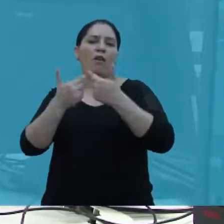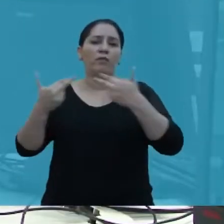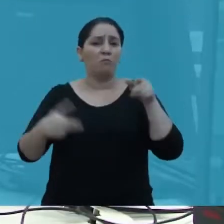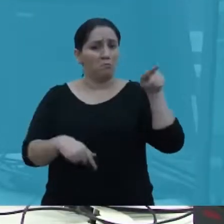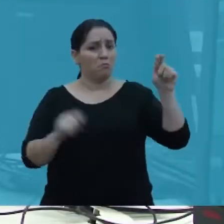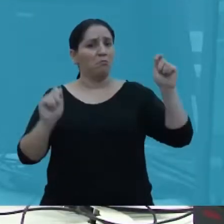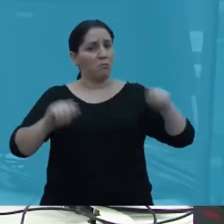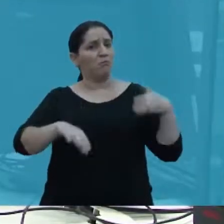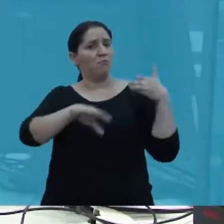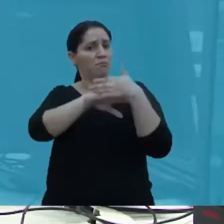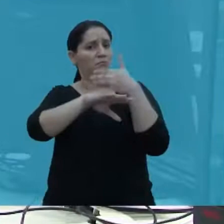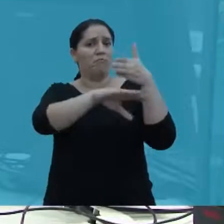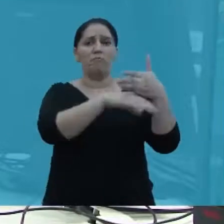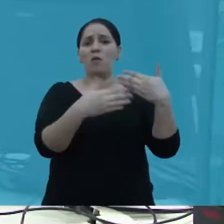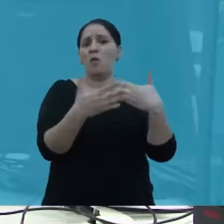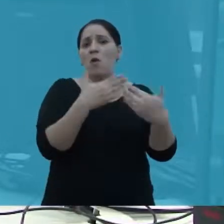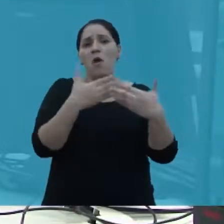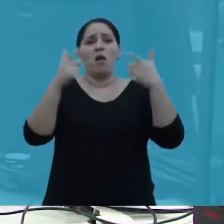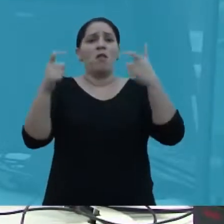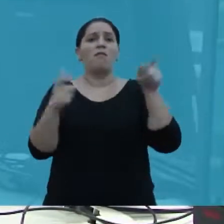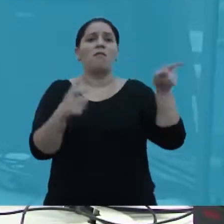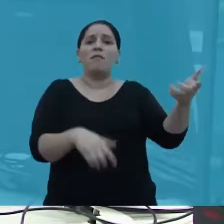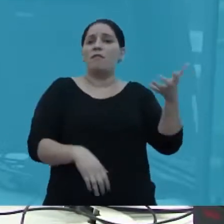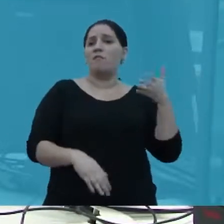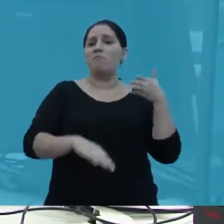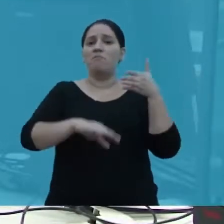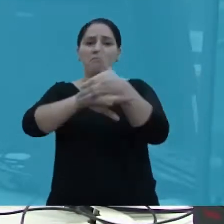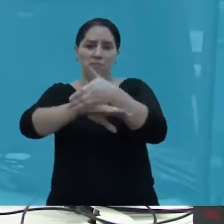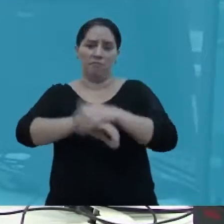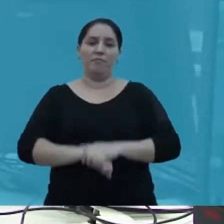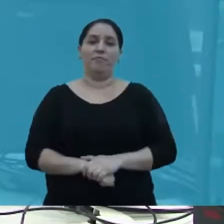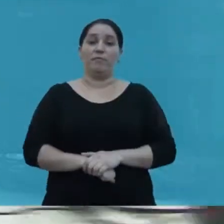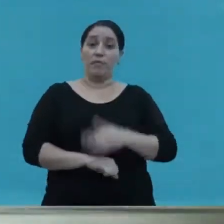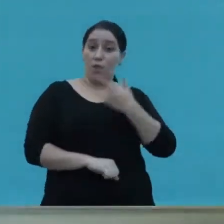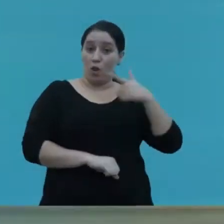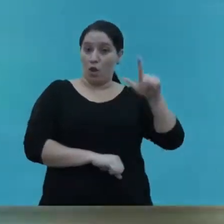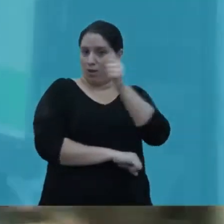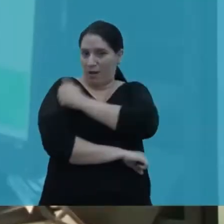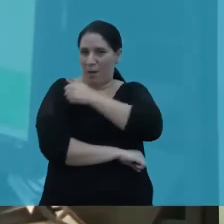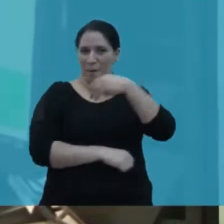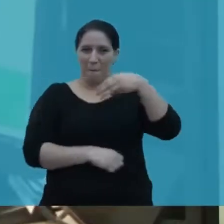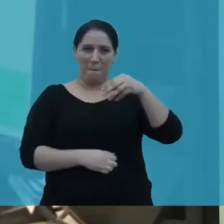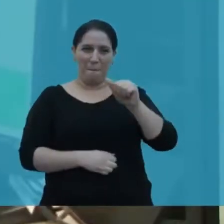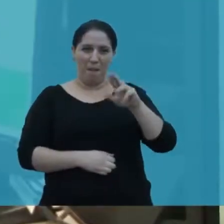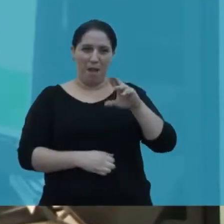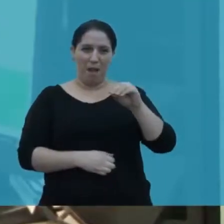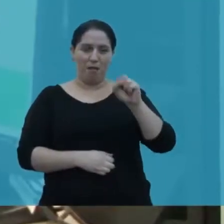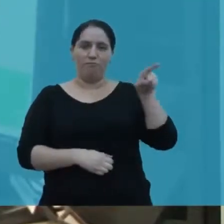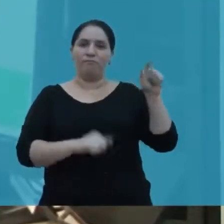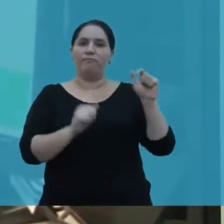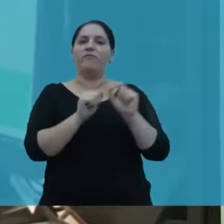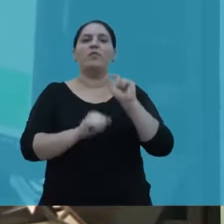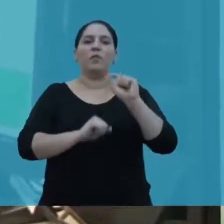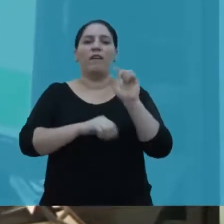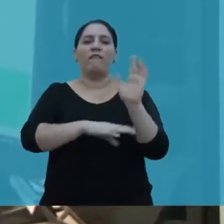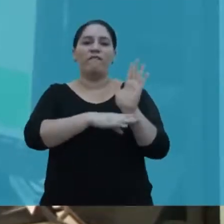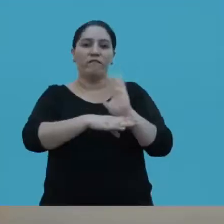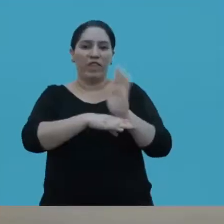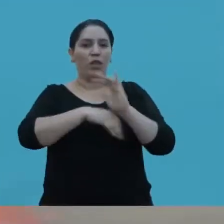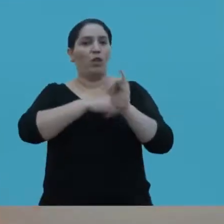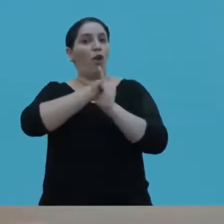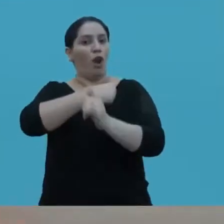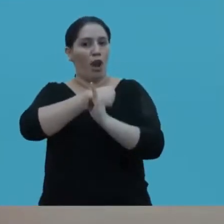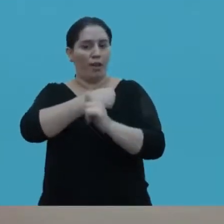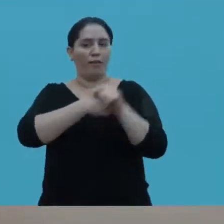podem ocupar esse espaço dos esportes. e todos os espaços que elas quiserem ocupar. Marcos produziu uma videocrônica,